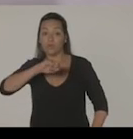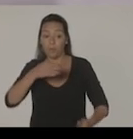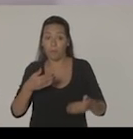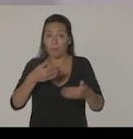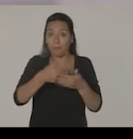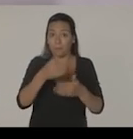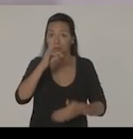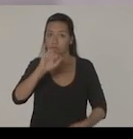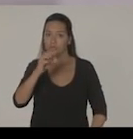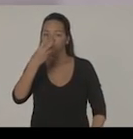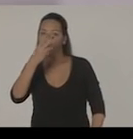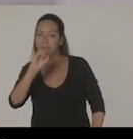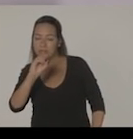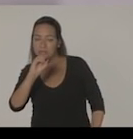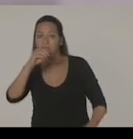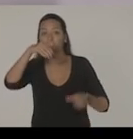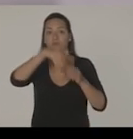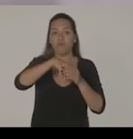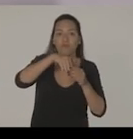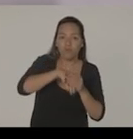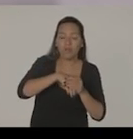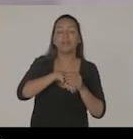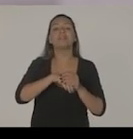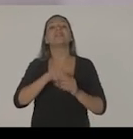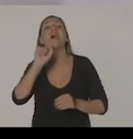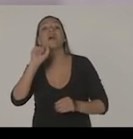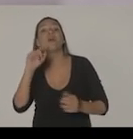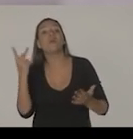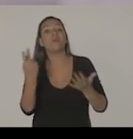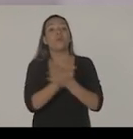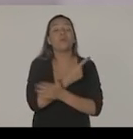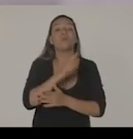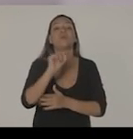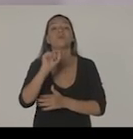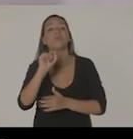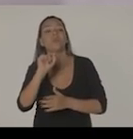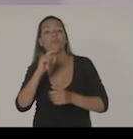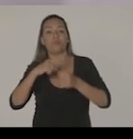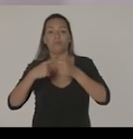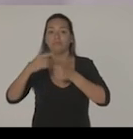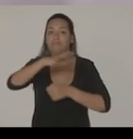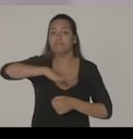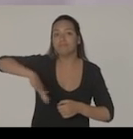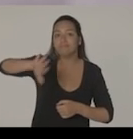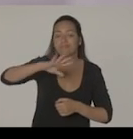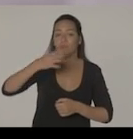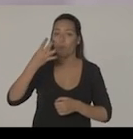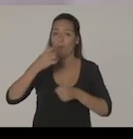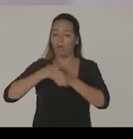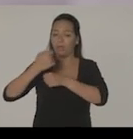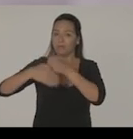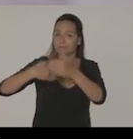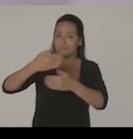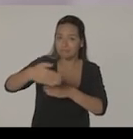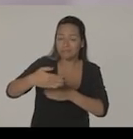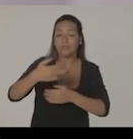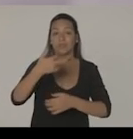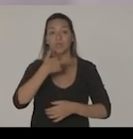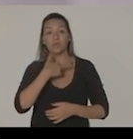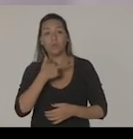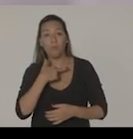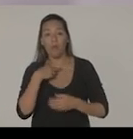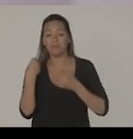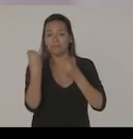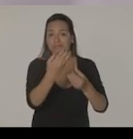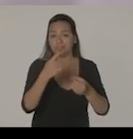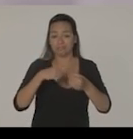Estamos perto do dia 30, dia de votarmos e decidimos o que vai acontecer com a nossa cidade nos próximos quatro anos. Não podemos entregar